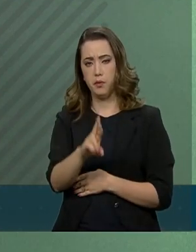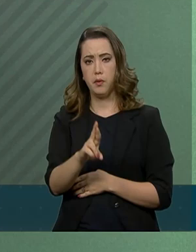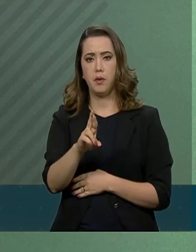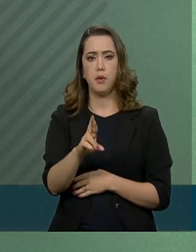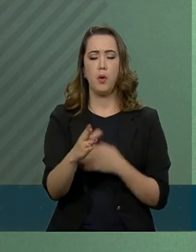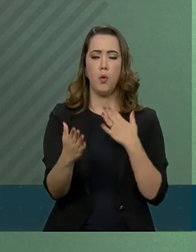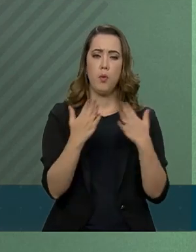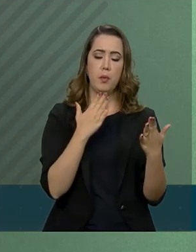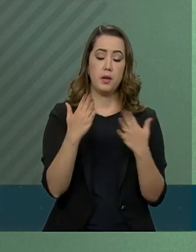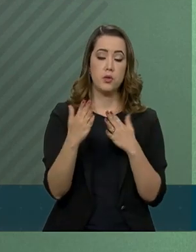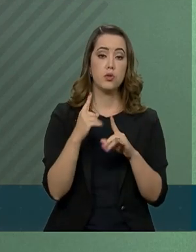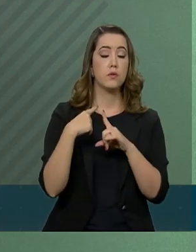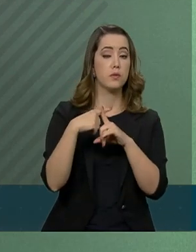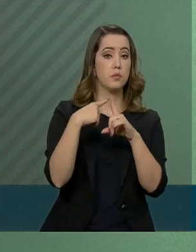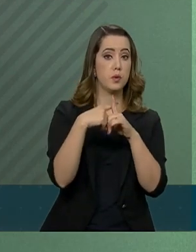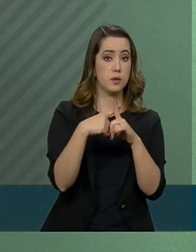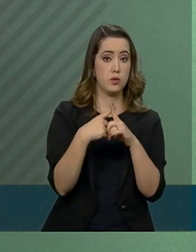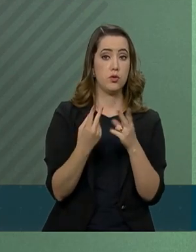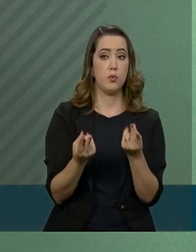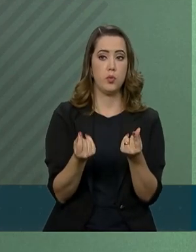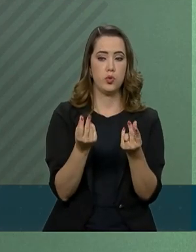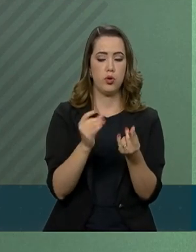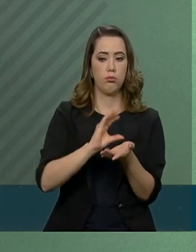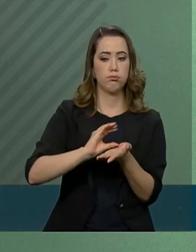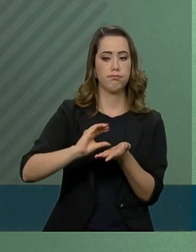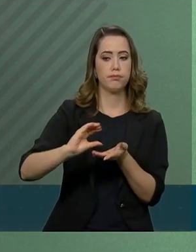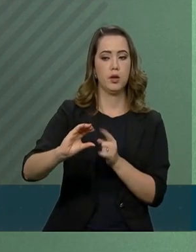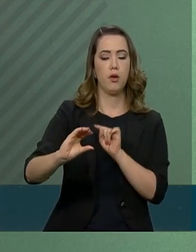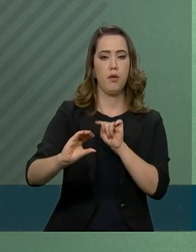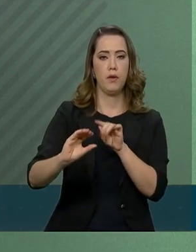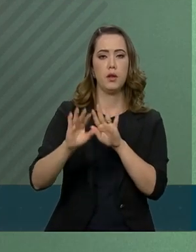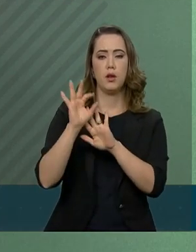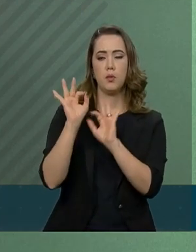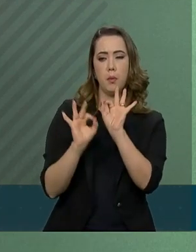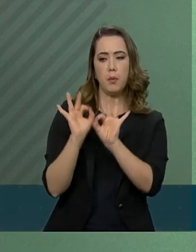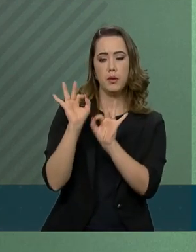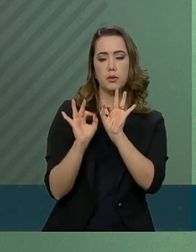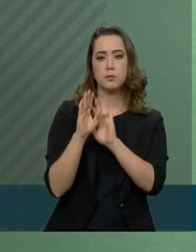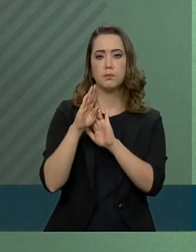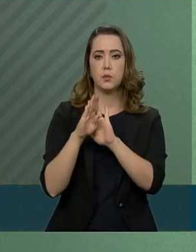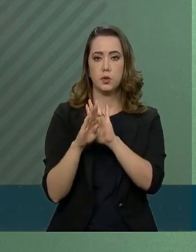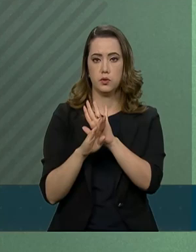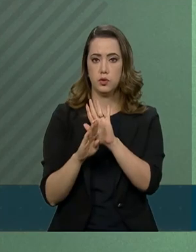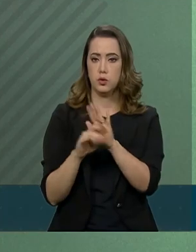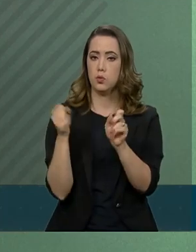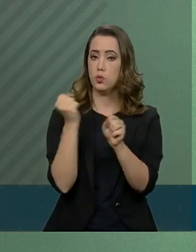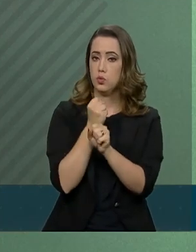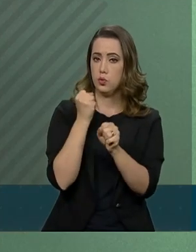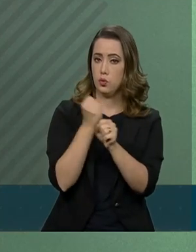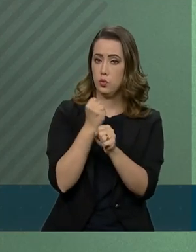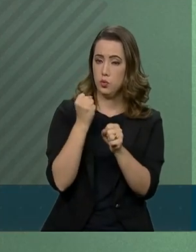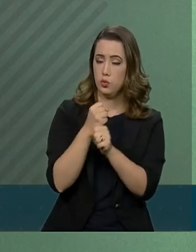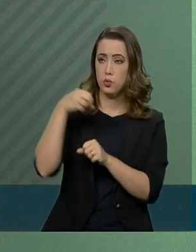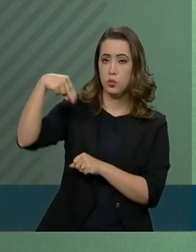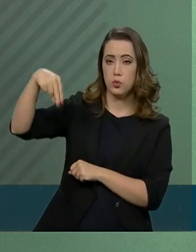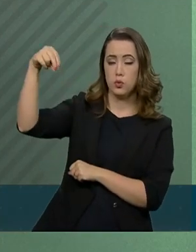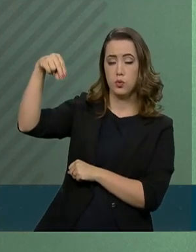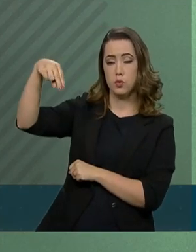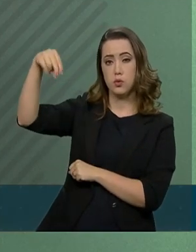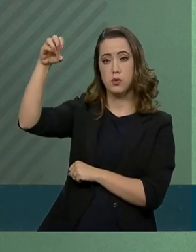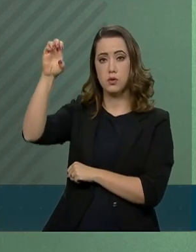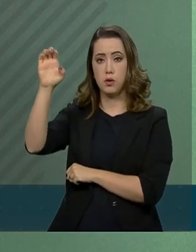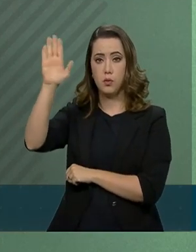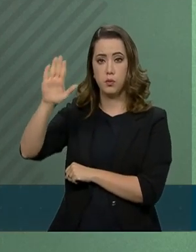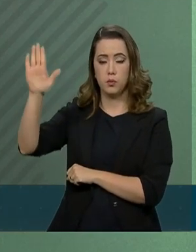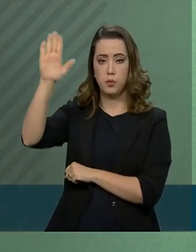para o total de recursos concedidos para projetos de infraestrutura no Nordeste por